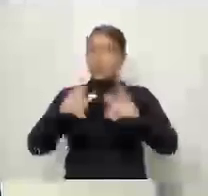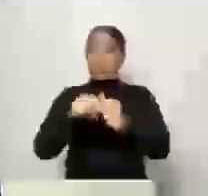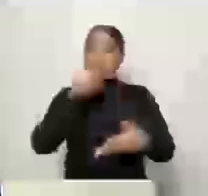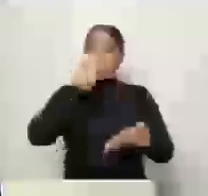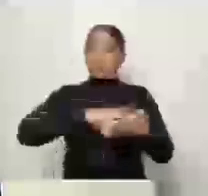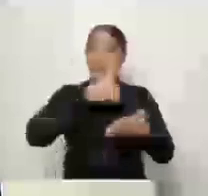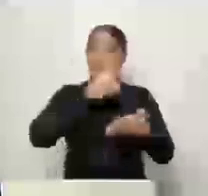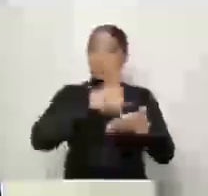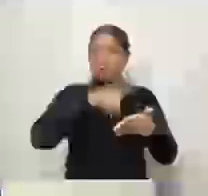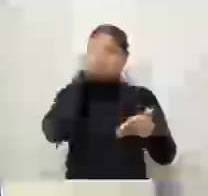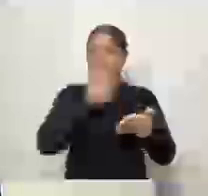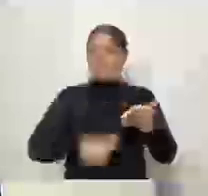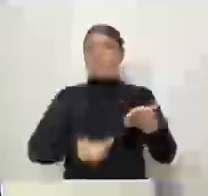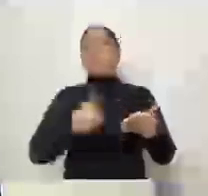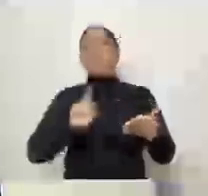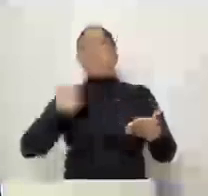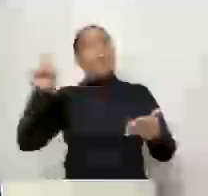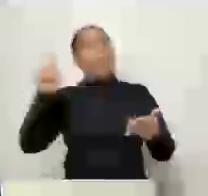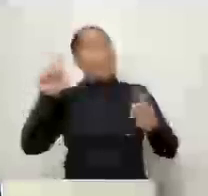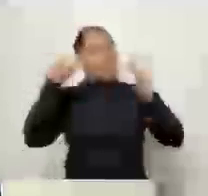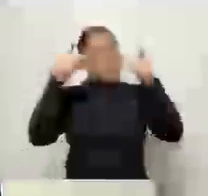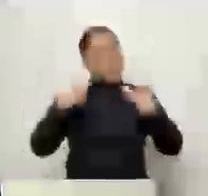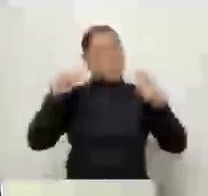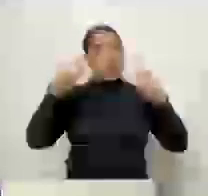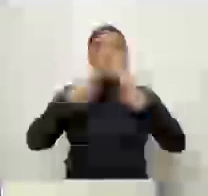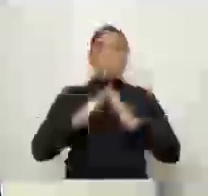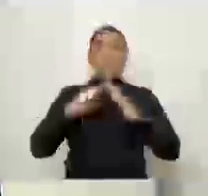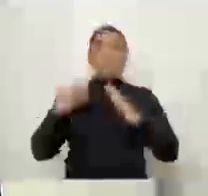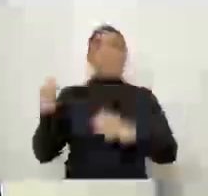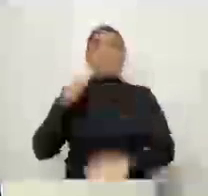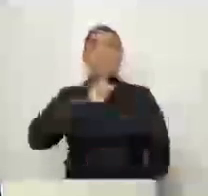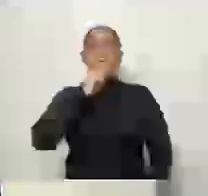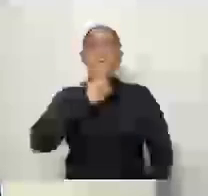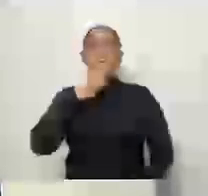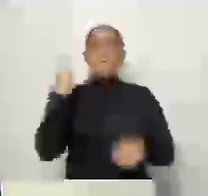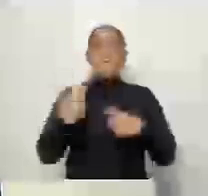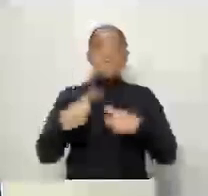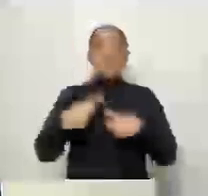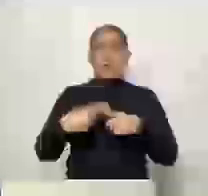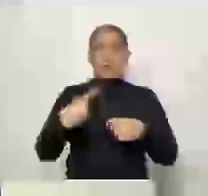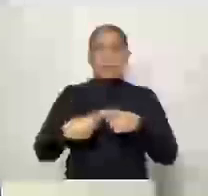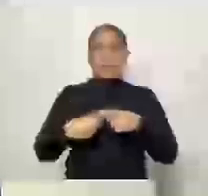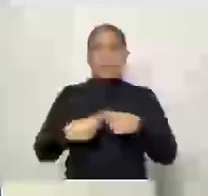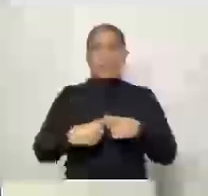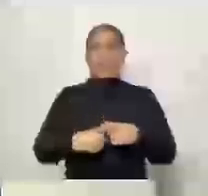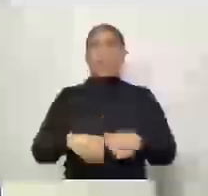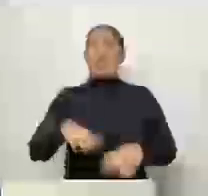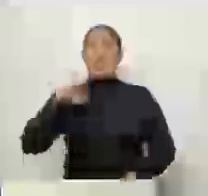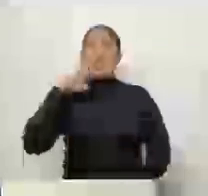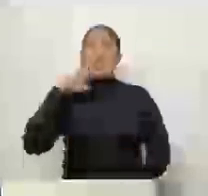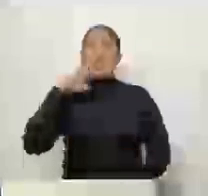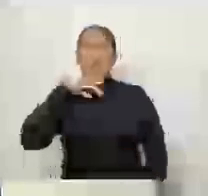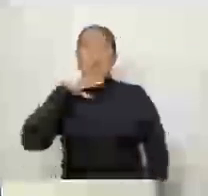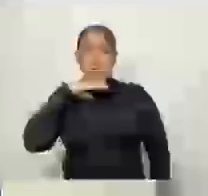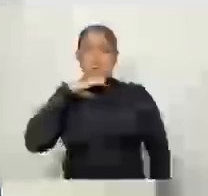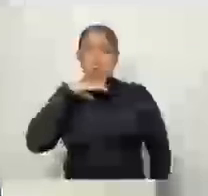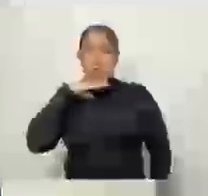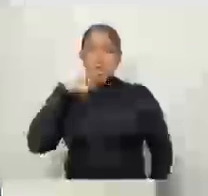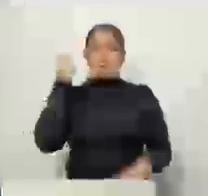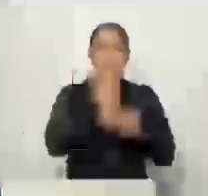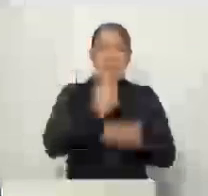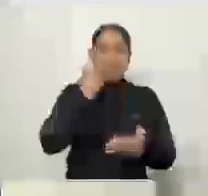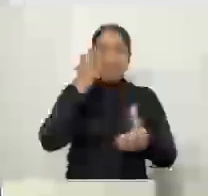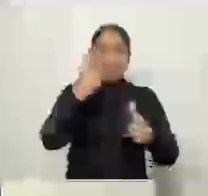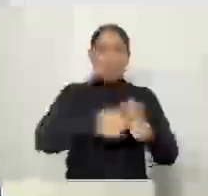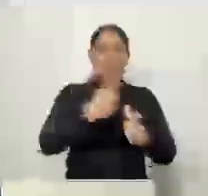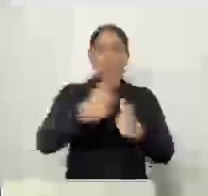tudo muito mais organizado, e até porque a gente paga hoje uma sala para disponibilizar o arquivo morto, e sendo que esse